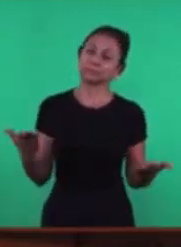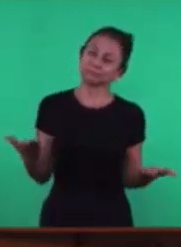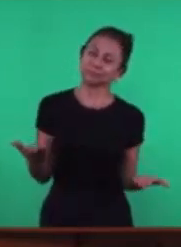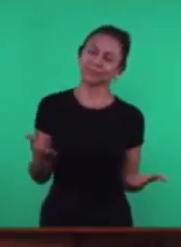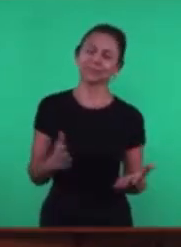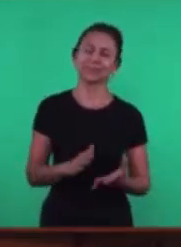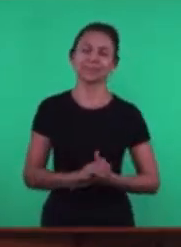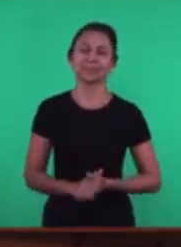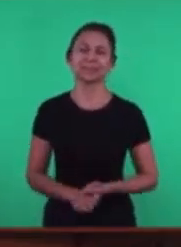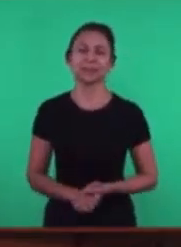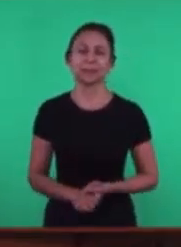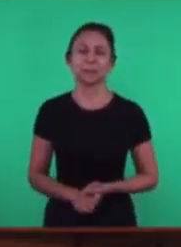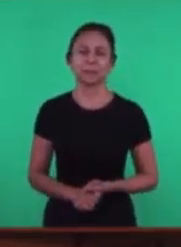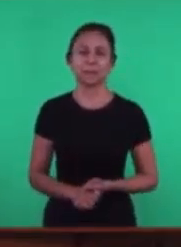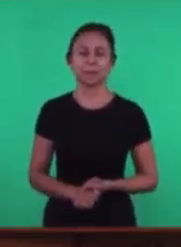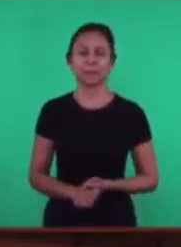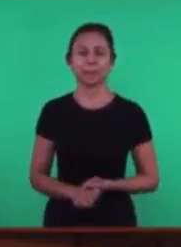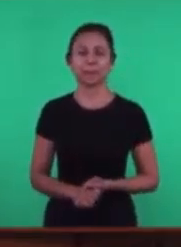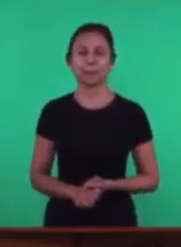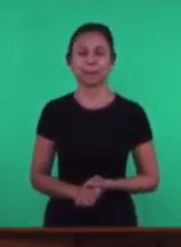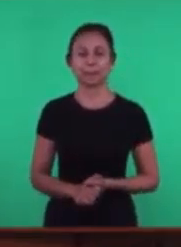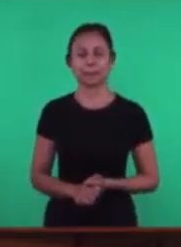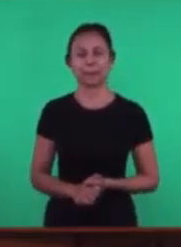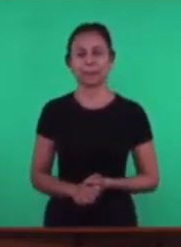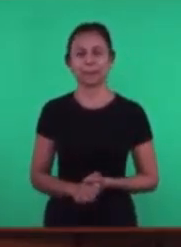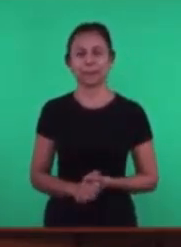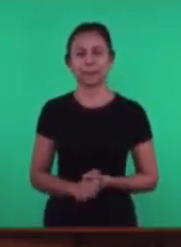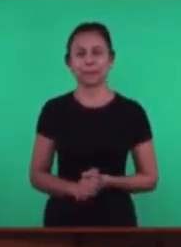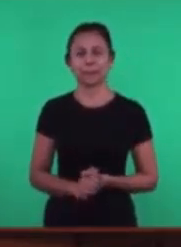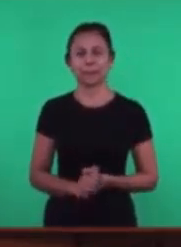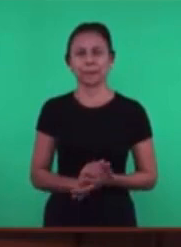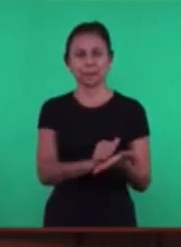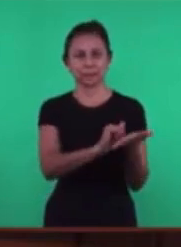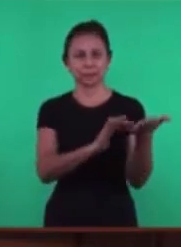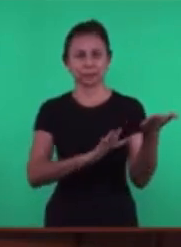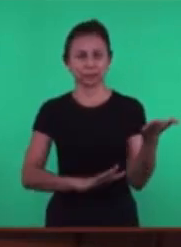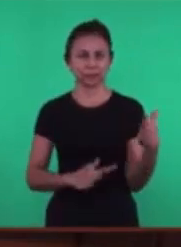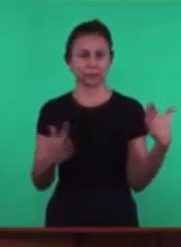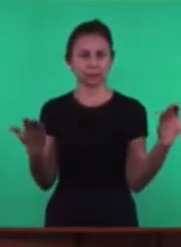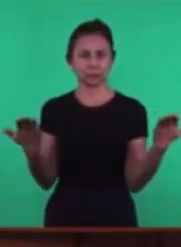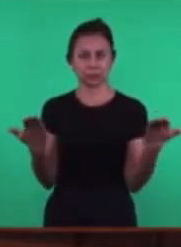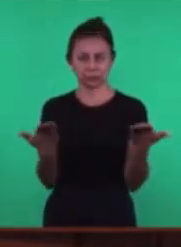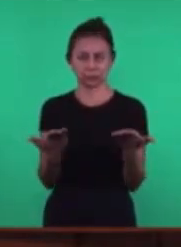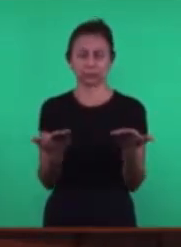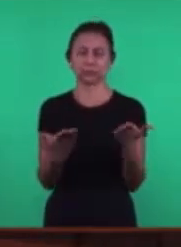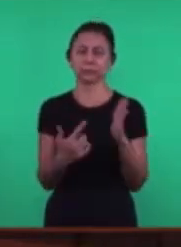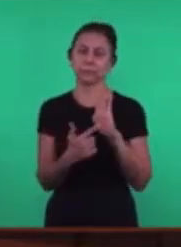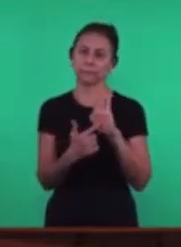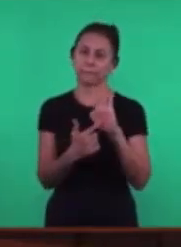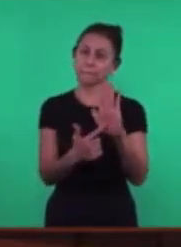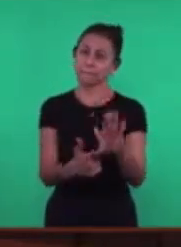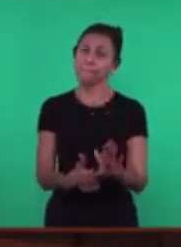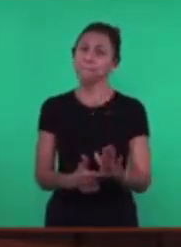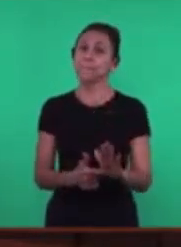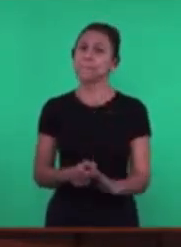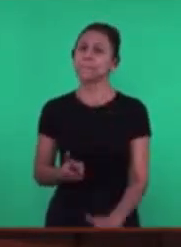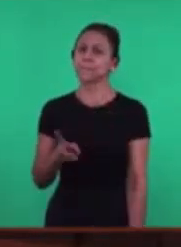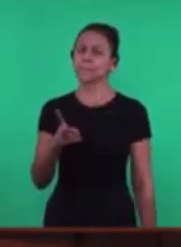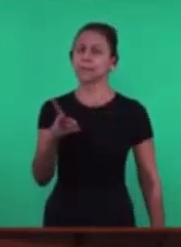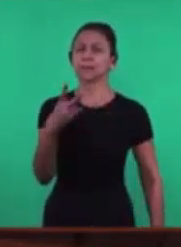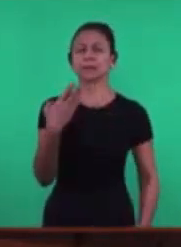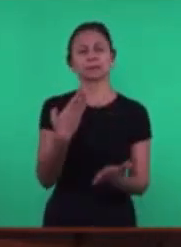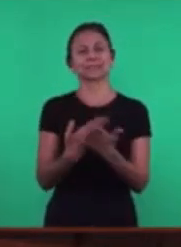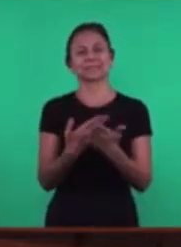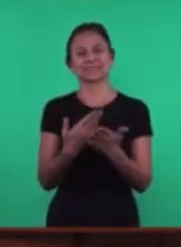iremos passar para os irmãos As nossas primeiras tarefas hoje na parte da manhã Dando sequência ao nosso